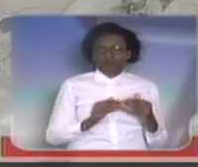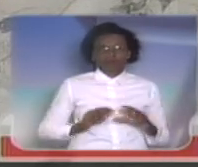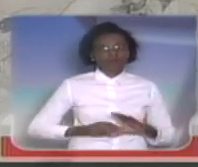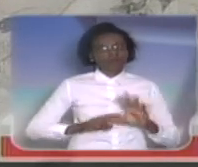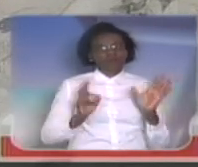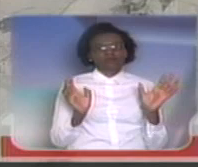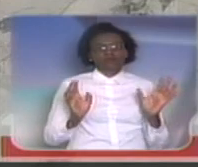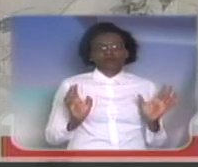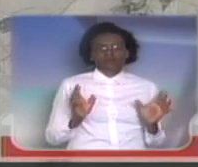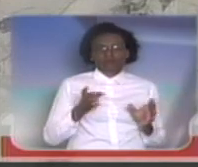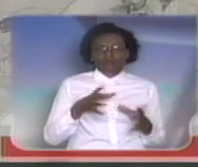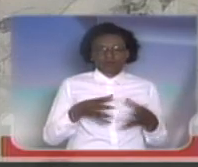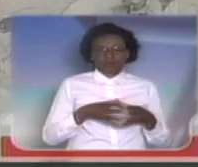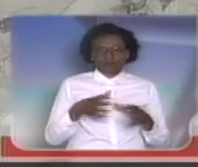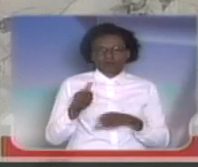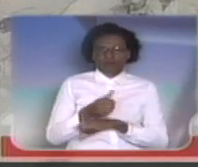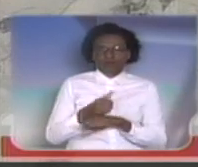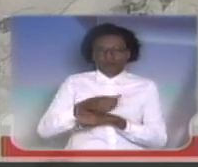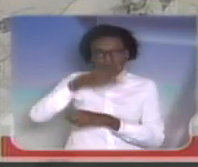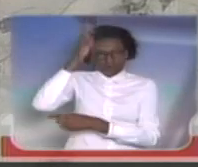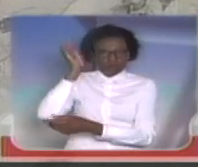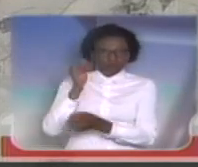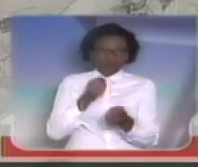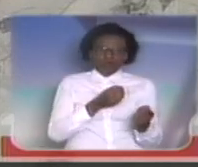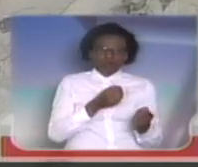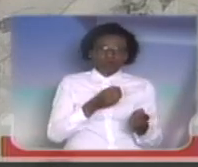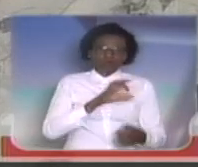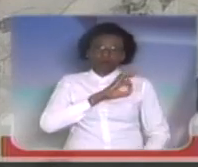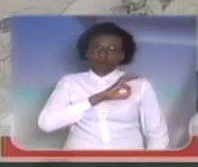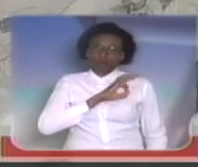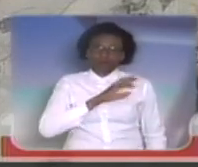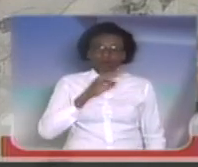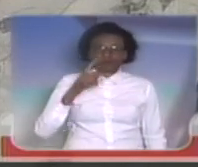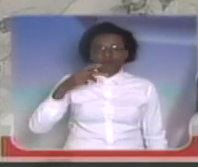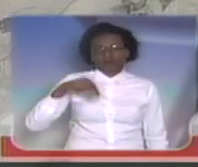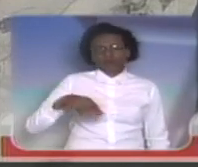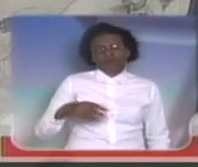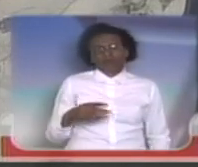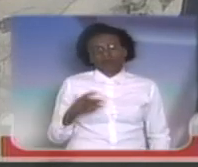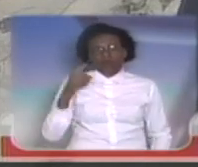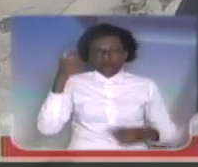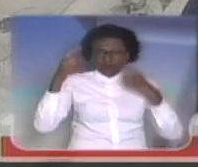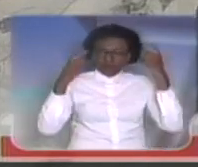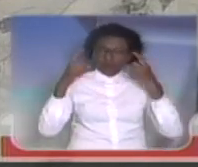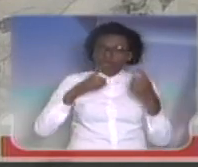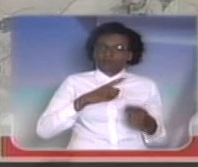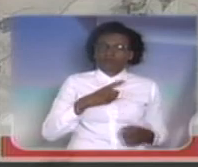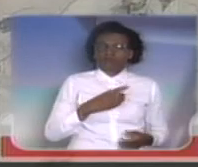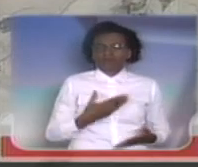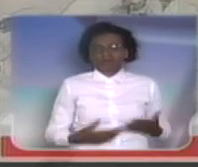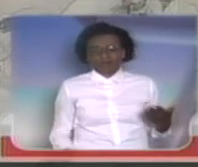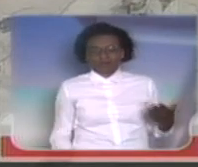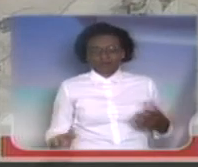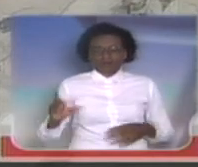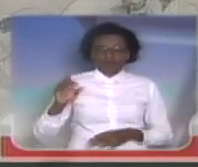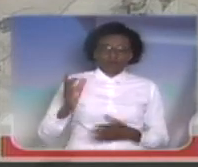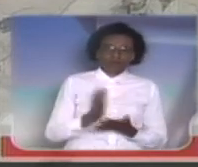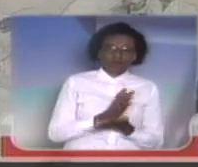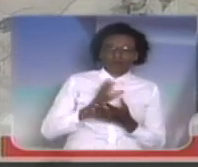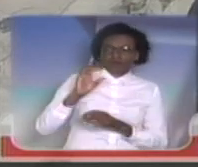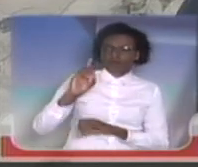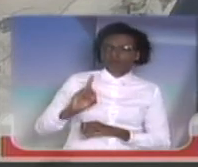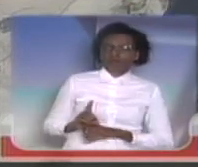uma preocupação, às vezes, por parte de alguns policiais militares, no sentido de que vai perder a tradição, de que perderia direitos. Ao contrário, nada será